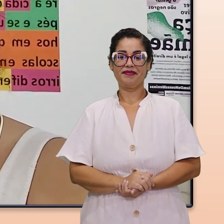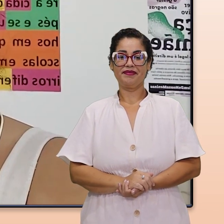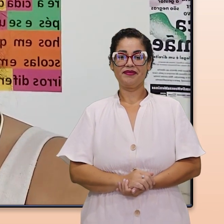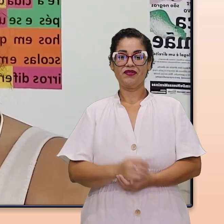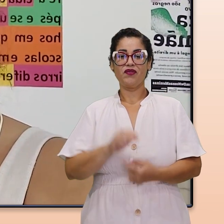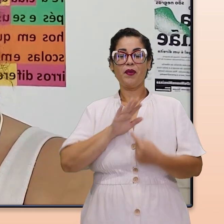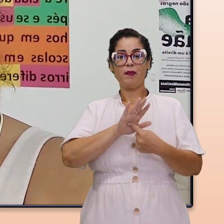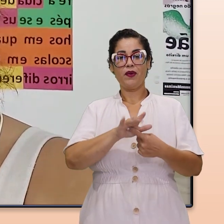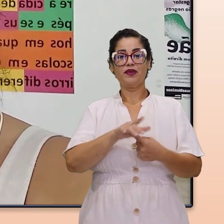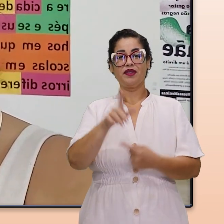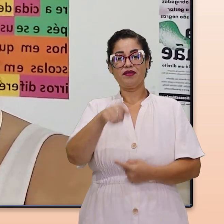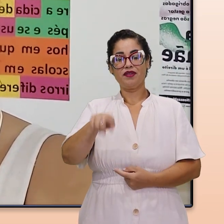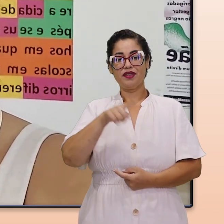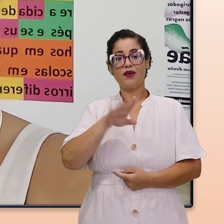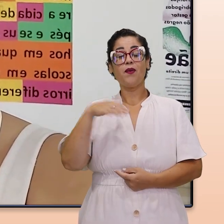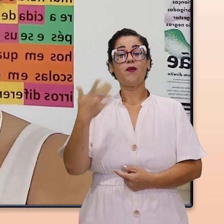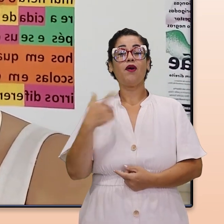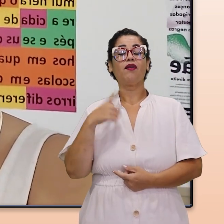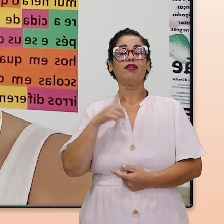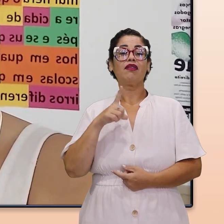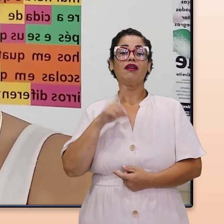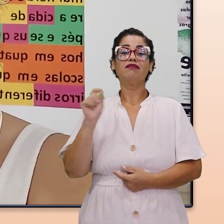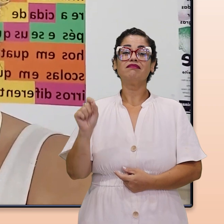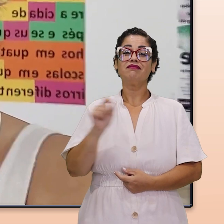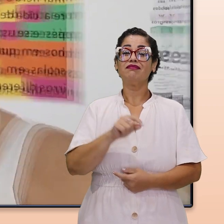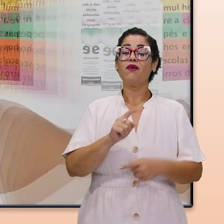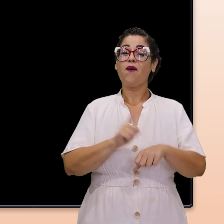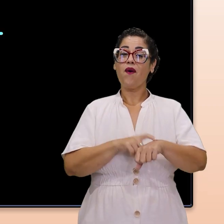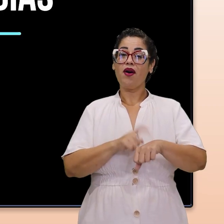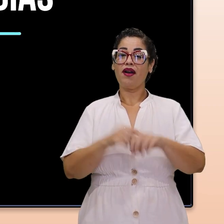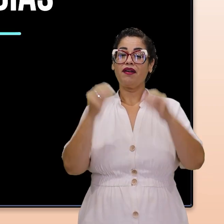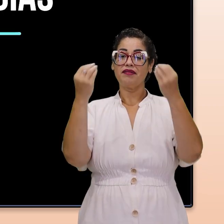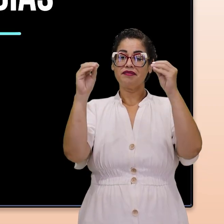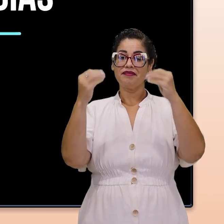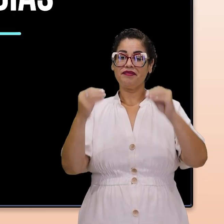Vou colocar aqui para vocês quais as exposições e horários.